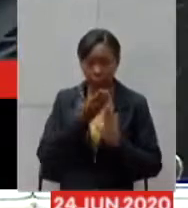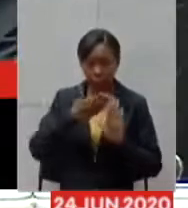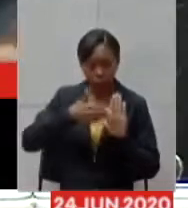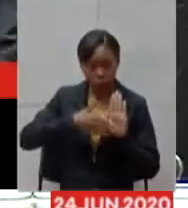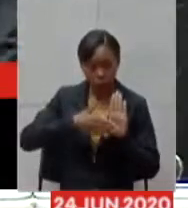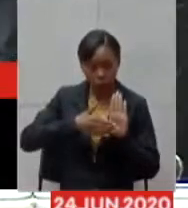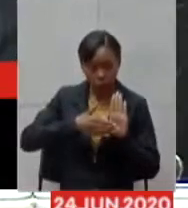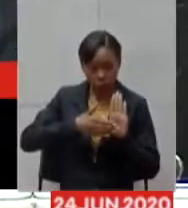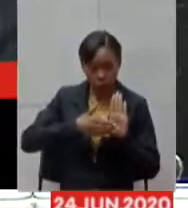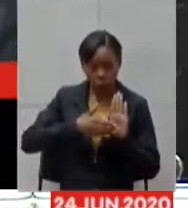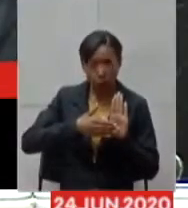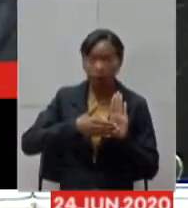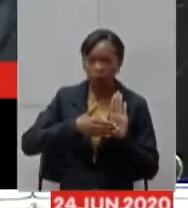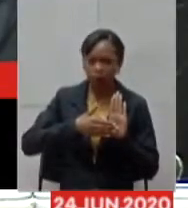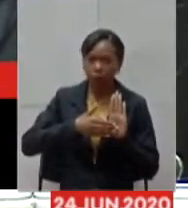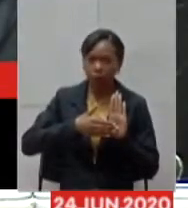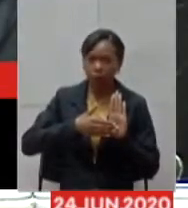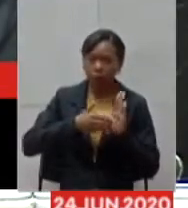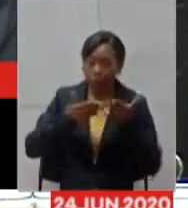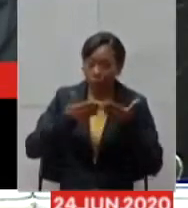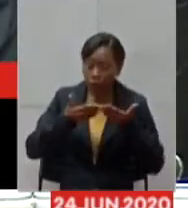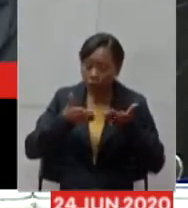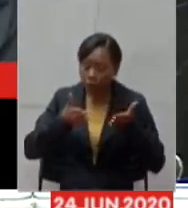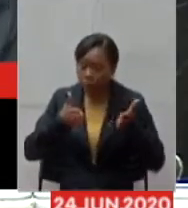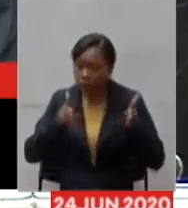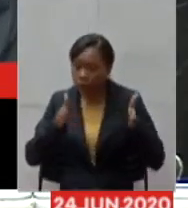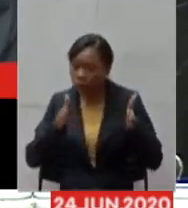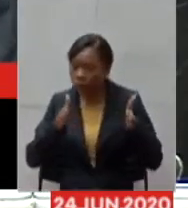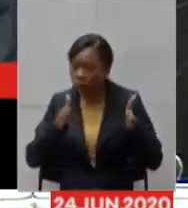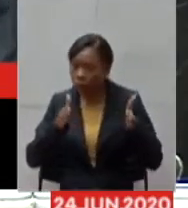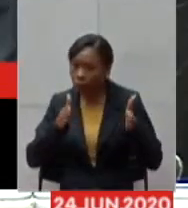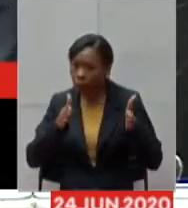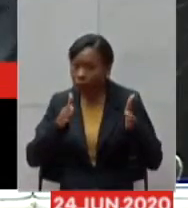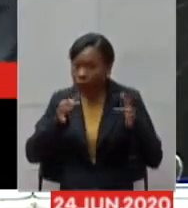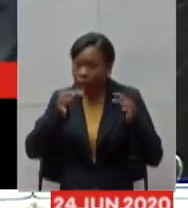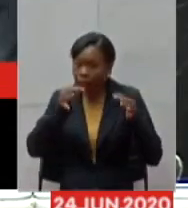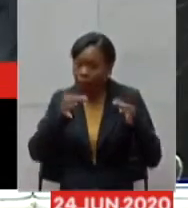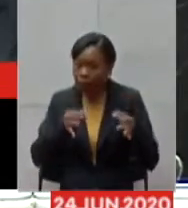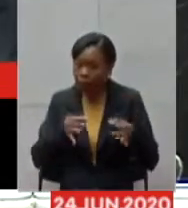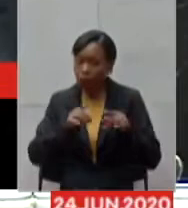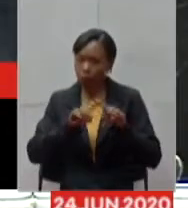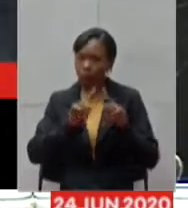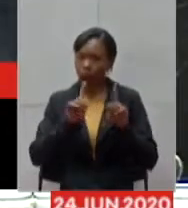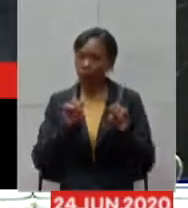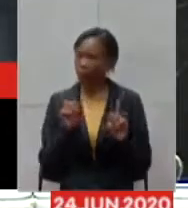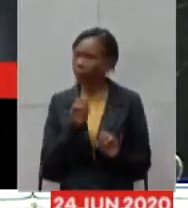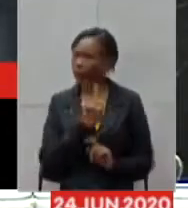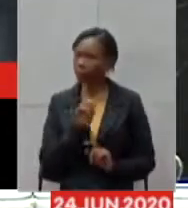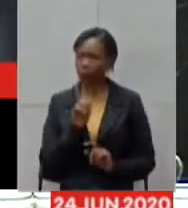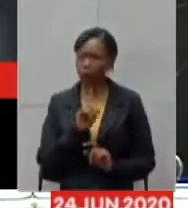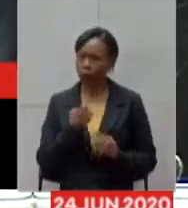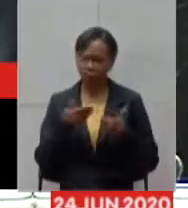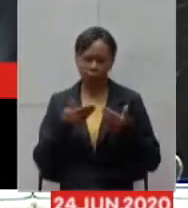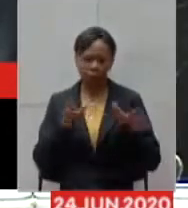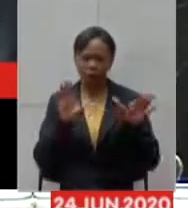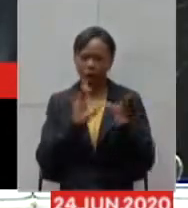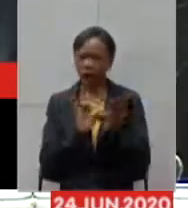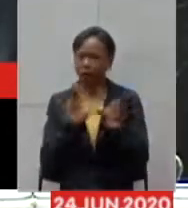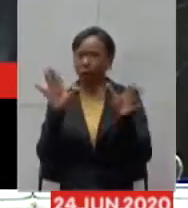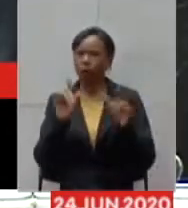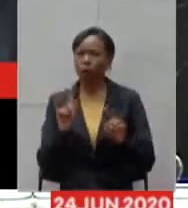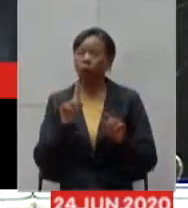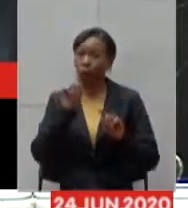adequado então ou seja o Minas Consciente ele não é obrigatoriamente um programa de flexibilização ele é um programa de